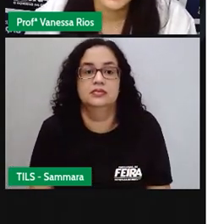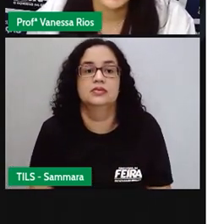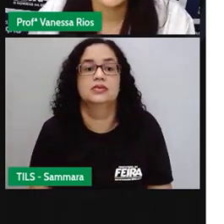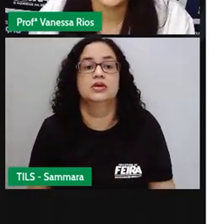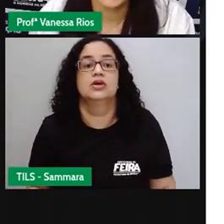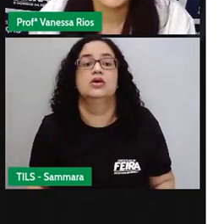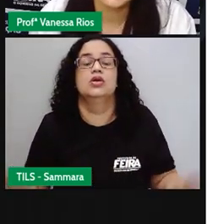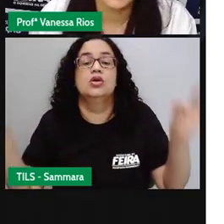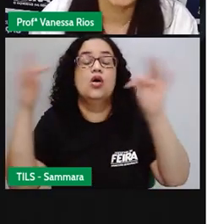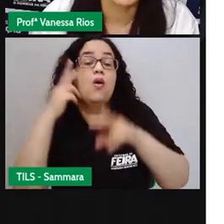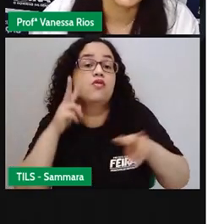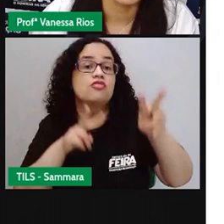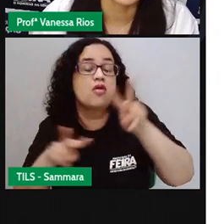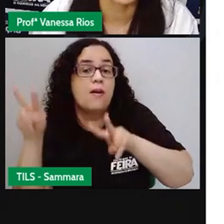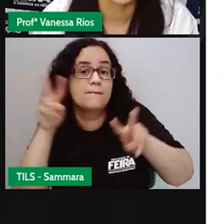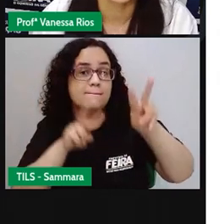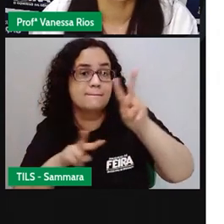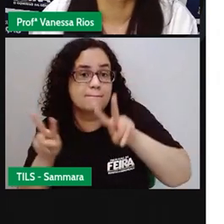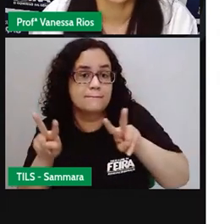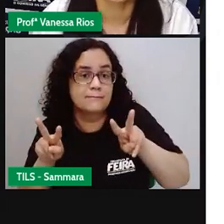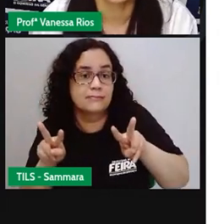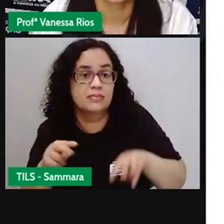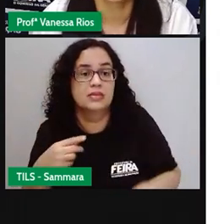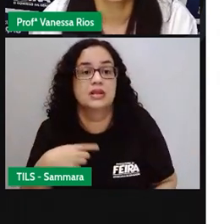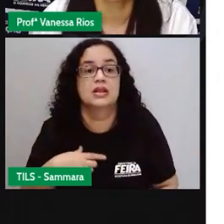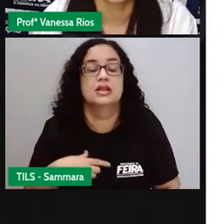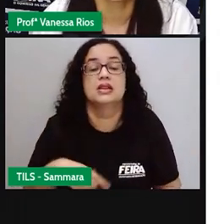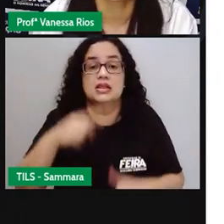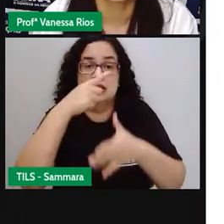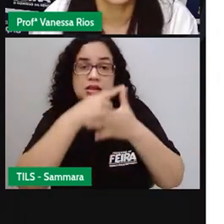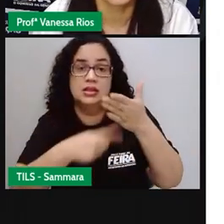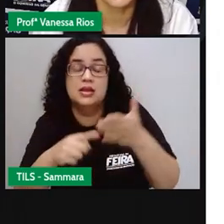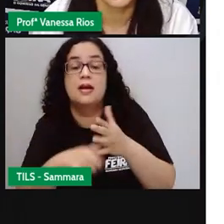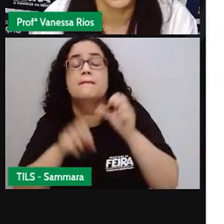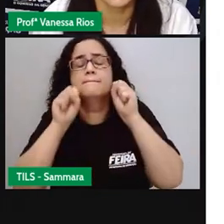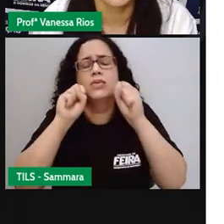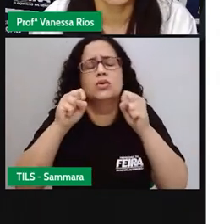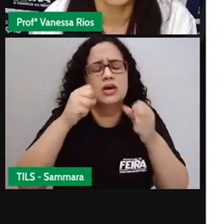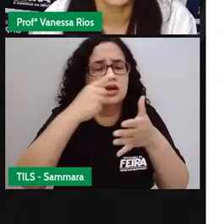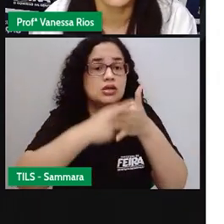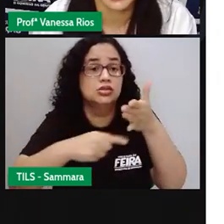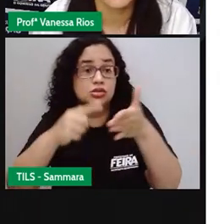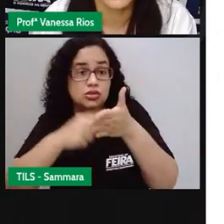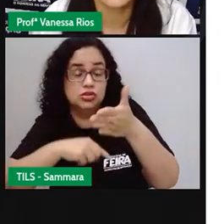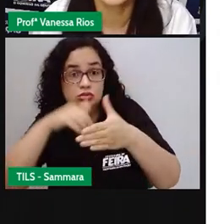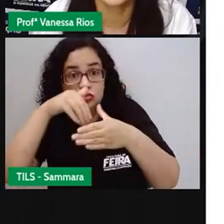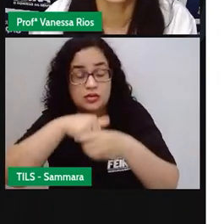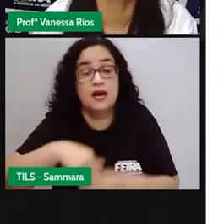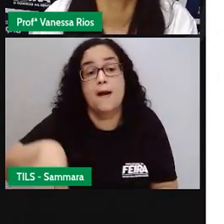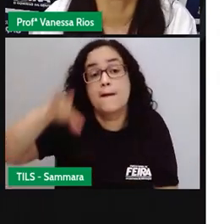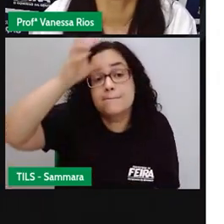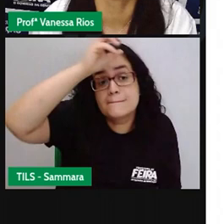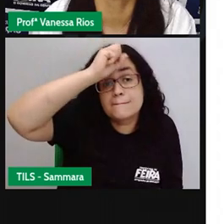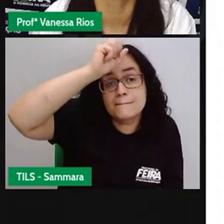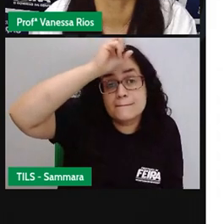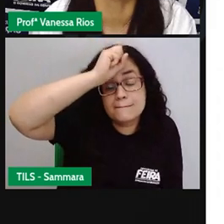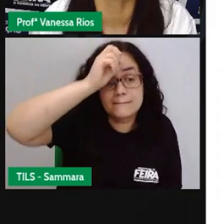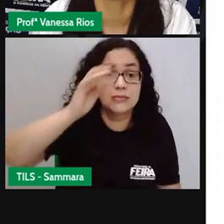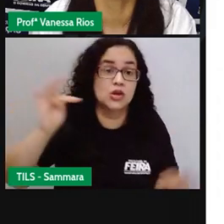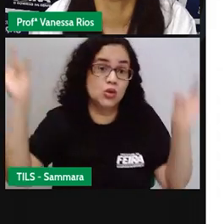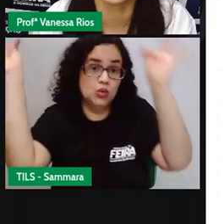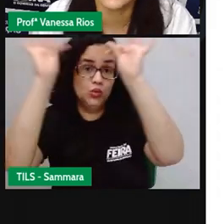E aí, a gente observa, né? Nessas questões das eleições, para que a gente volte? Então, vamos lá aprender um pouquinho sobre